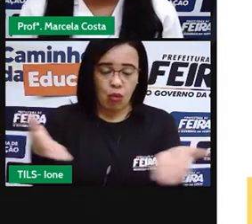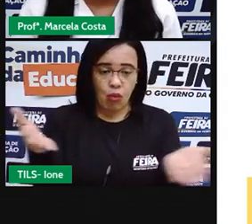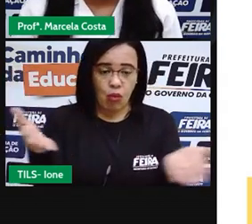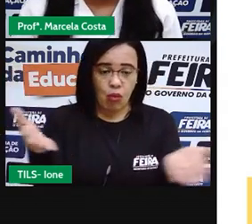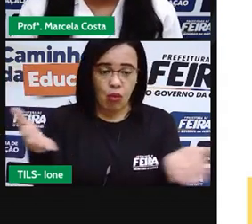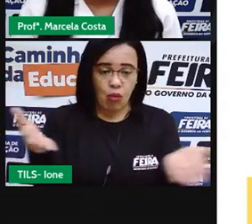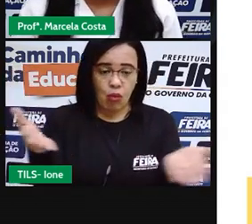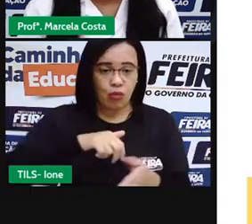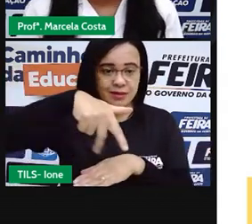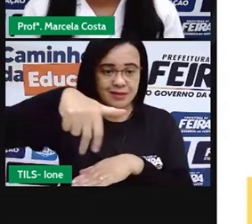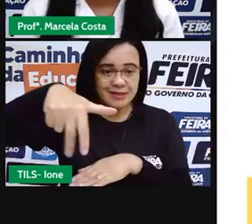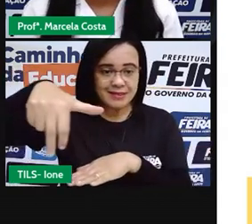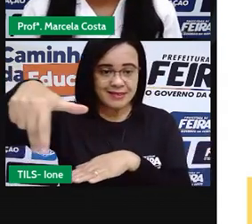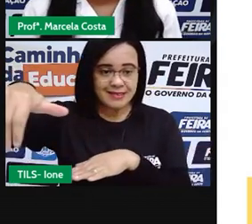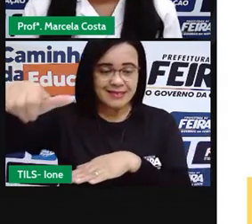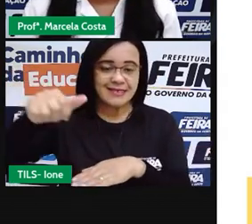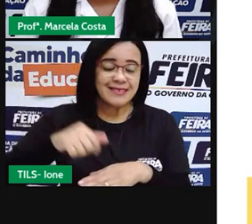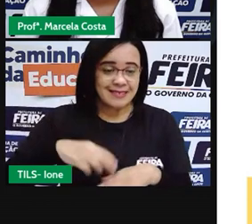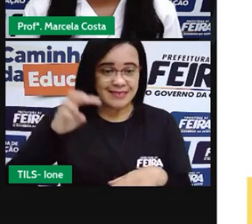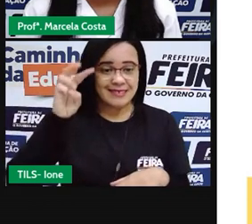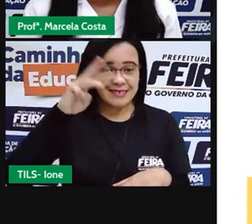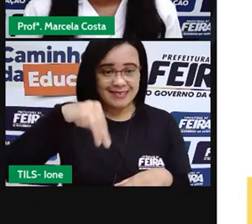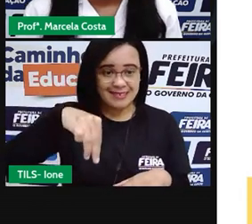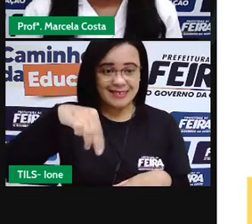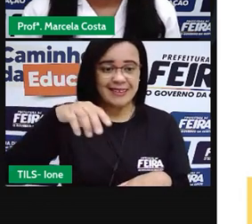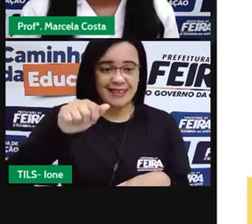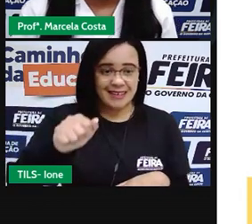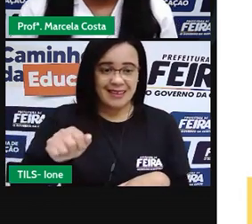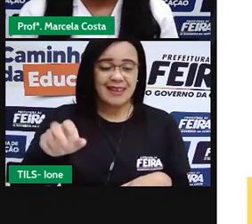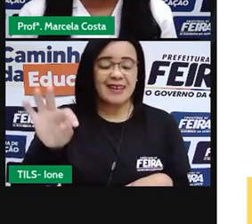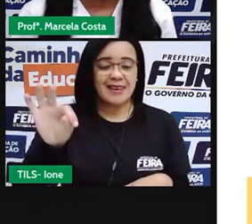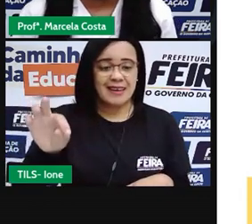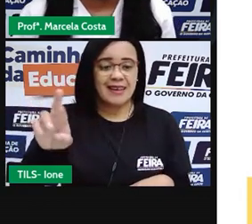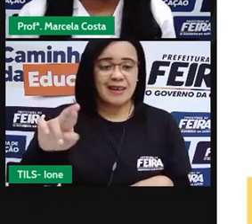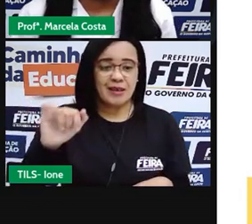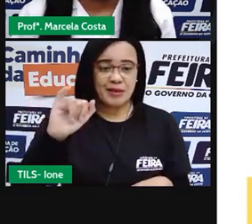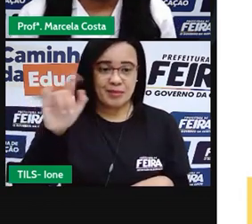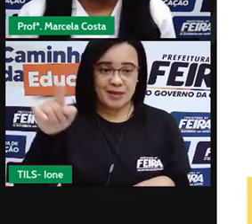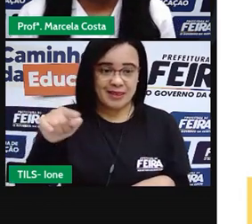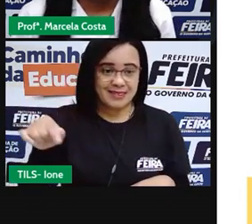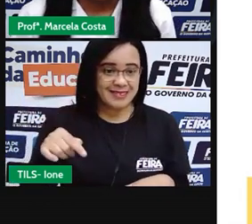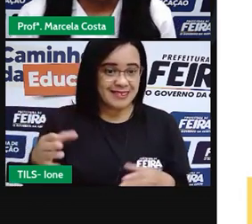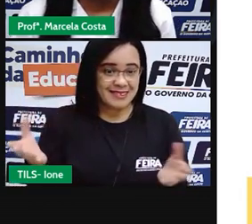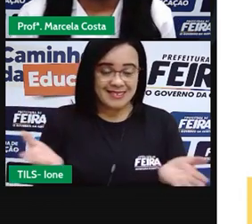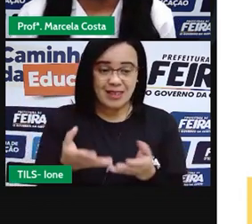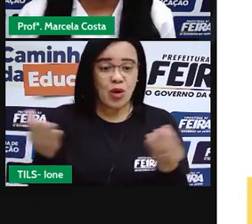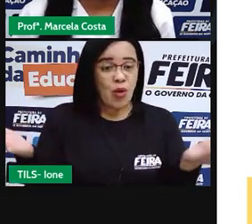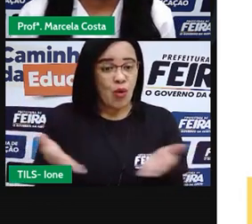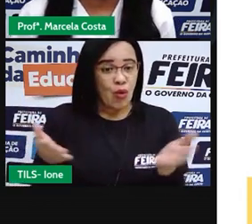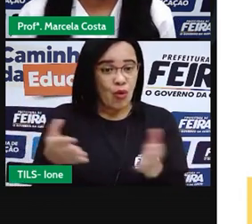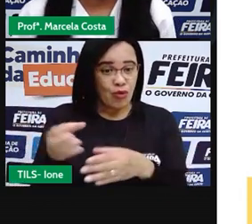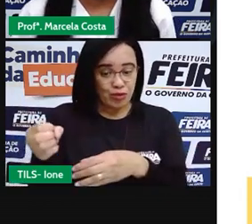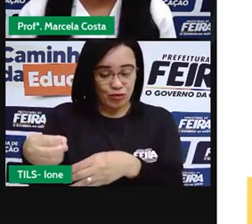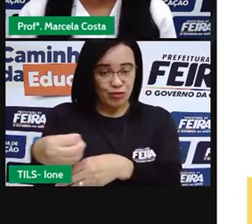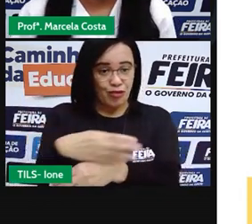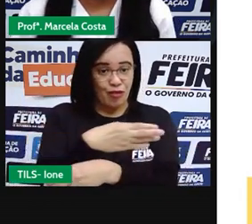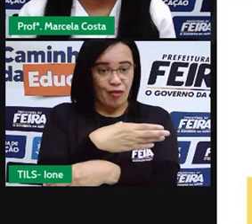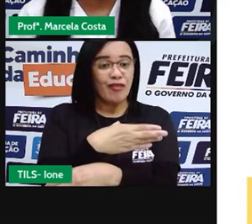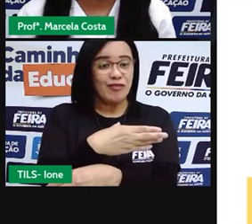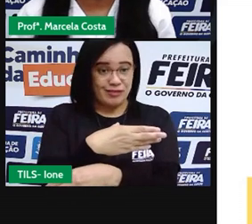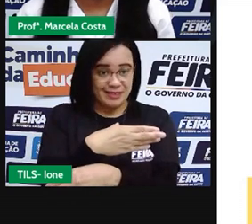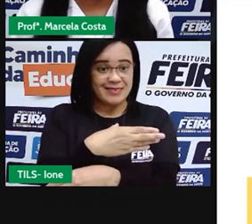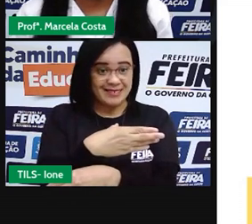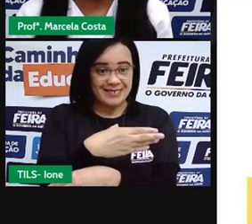Patriz e vê a fachada da catedral hoje, observamos que ela